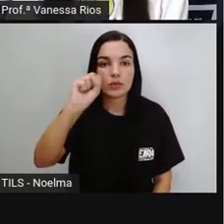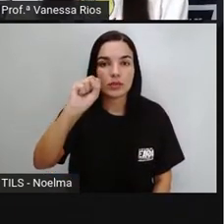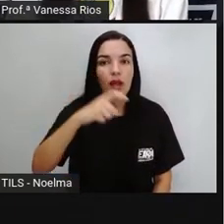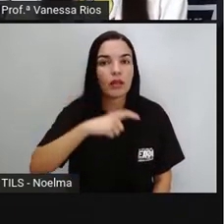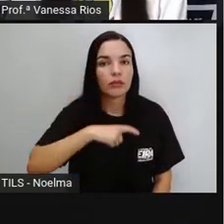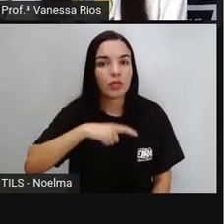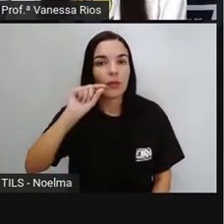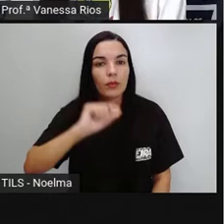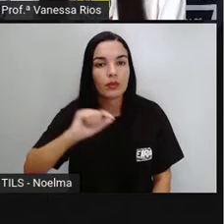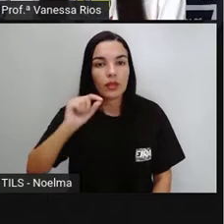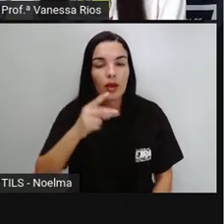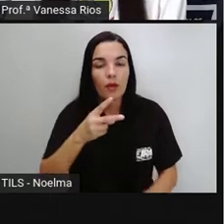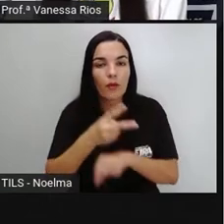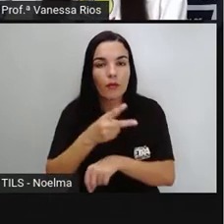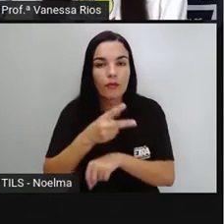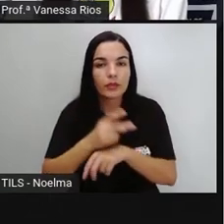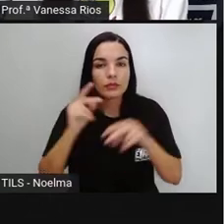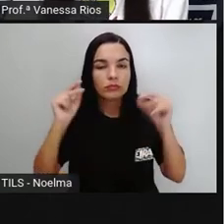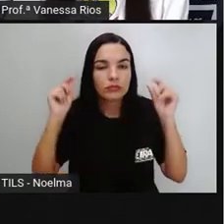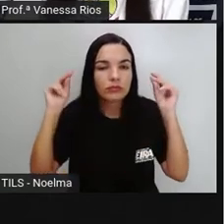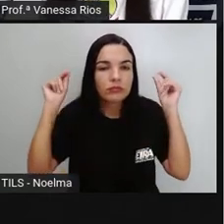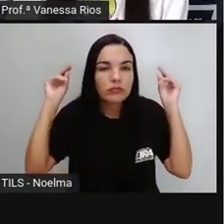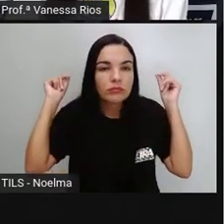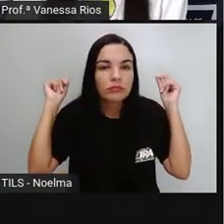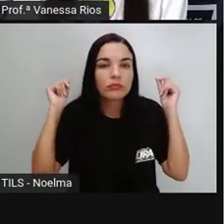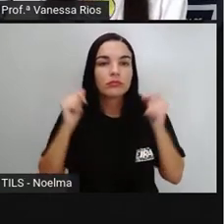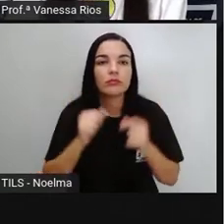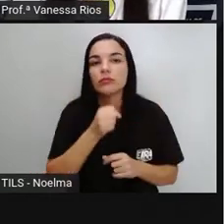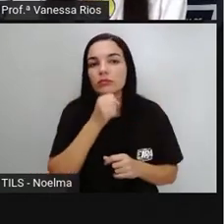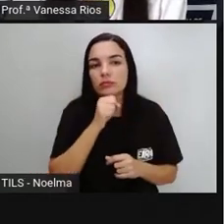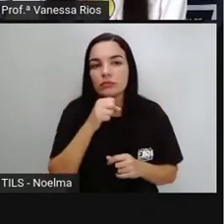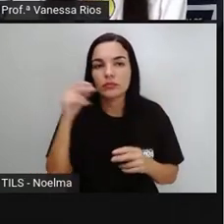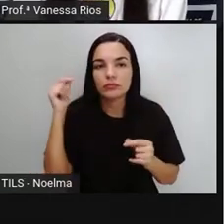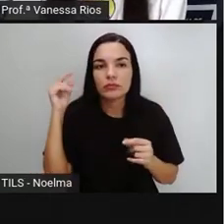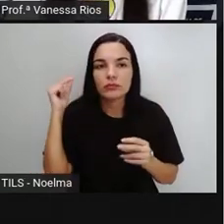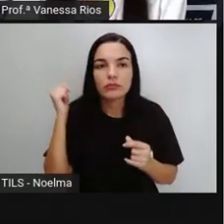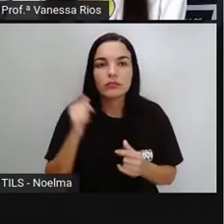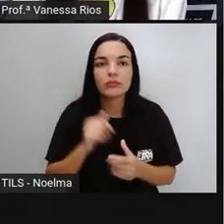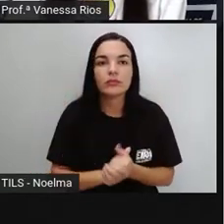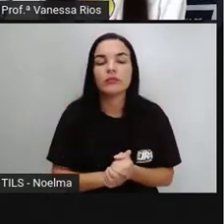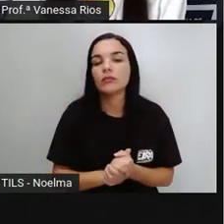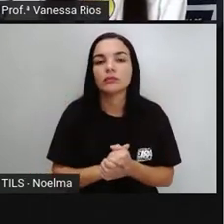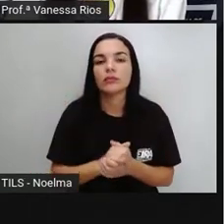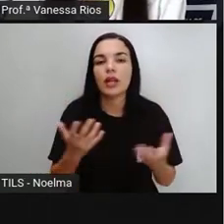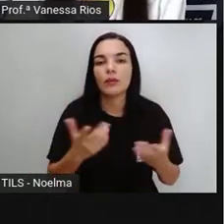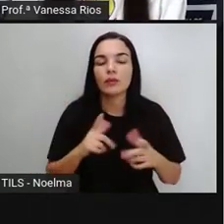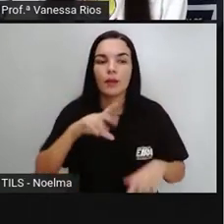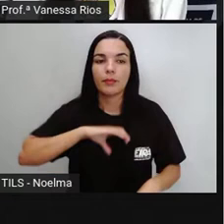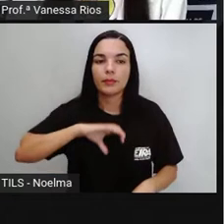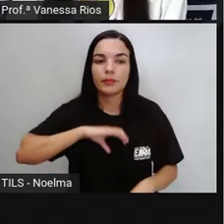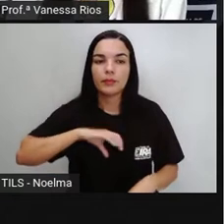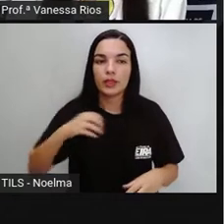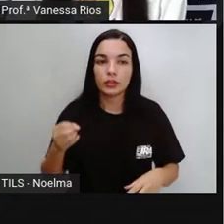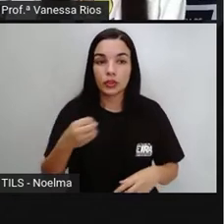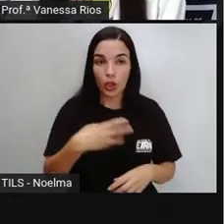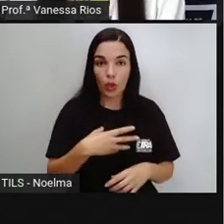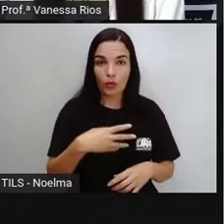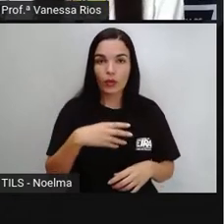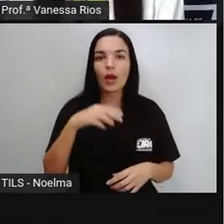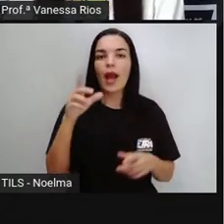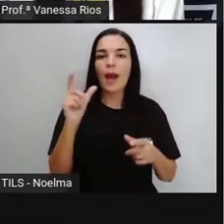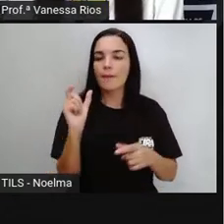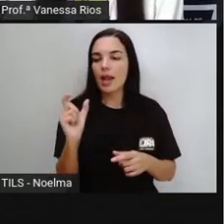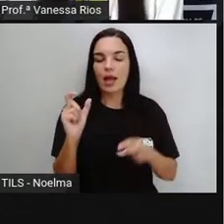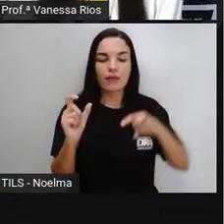não é? Que é um vídeo mais antigo aí, anterior às novas regras ortográficas da língua portuguesa. A palavra micro